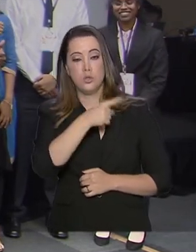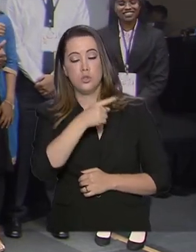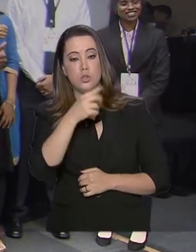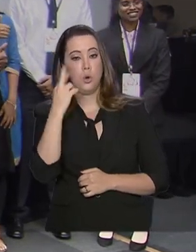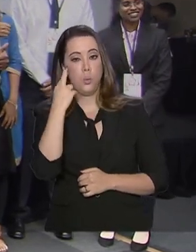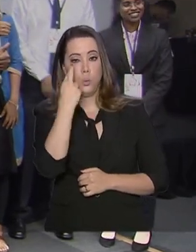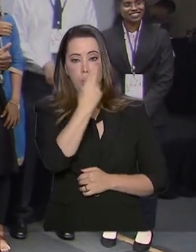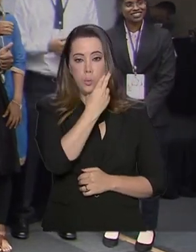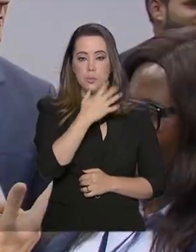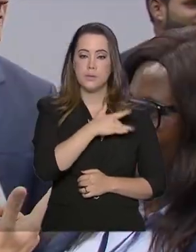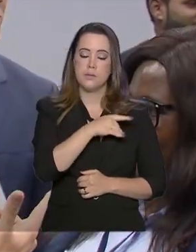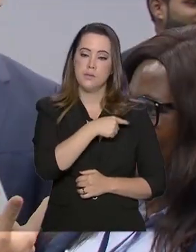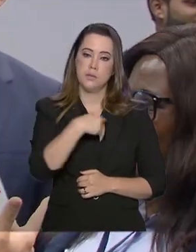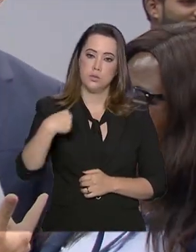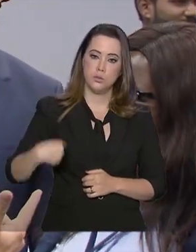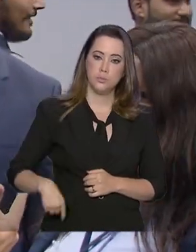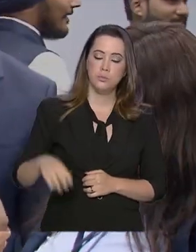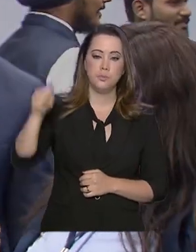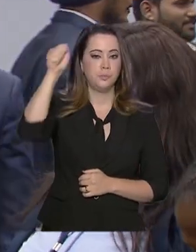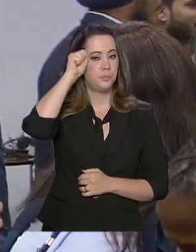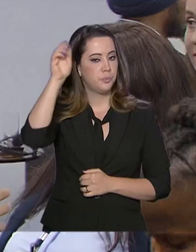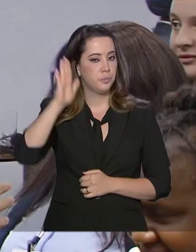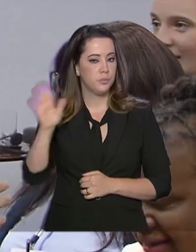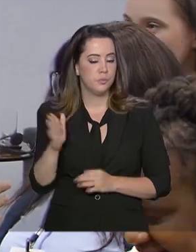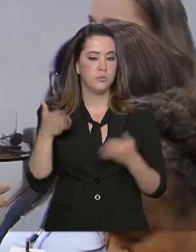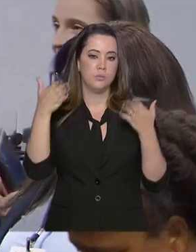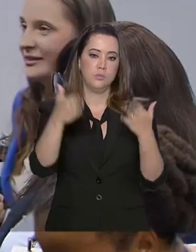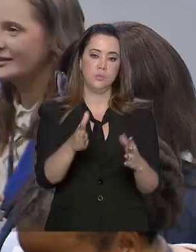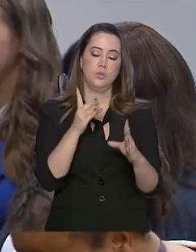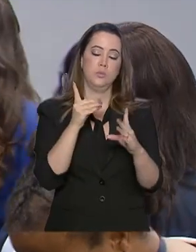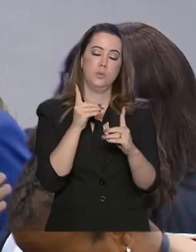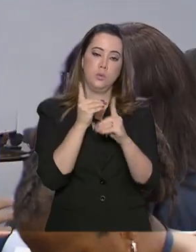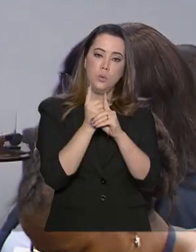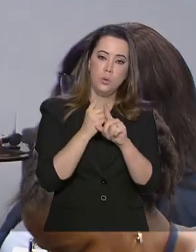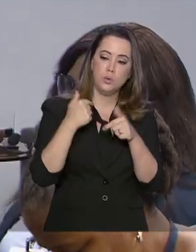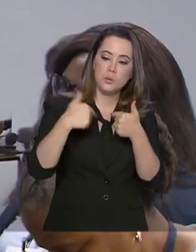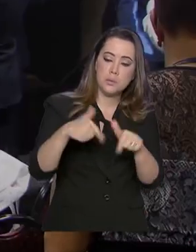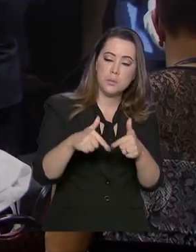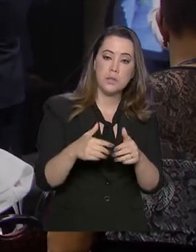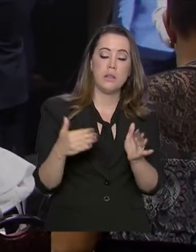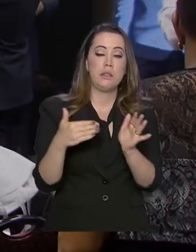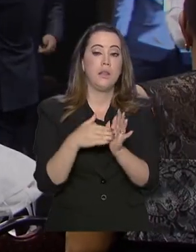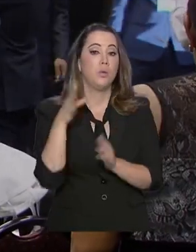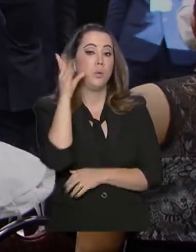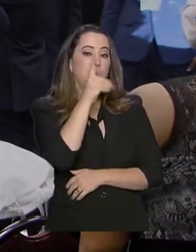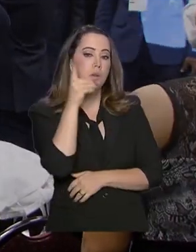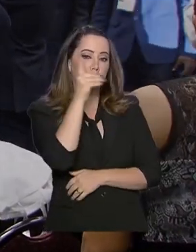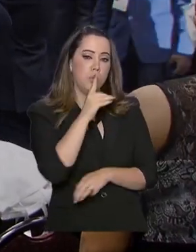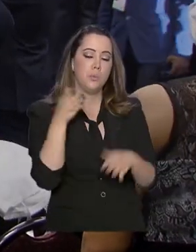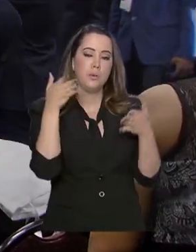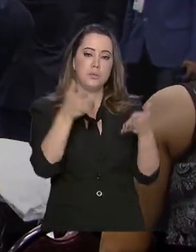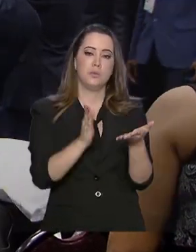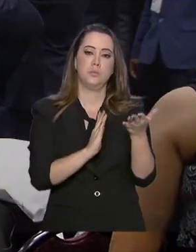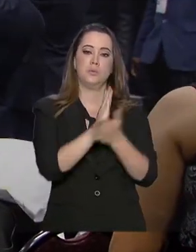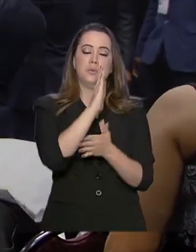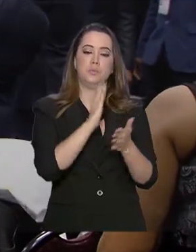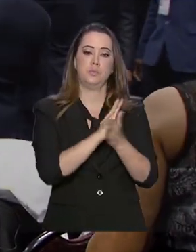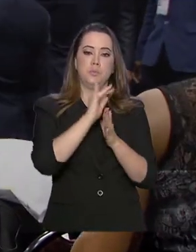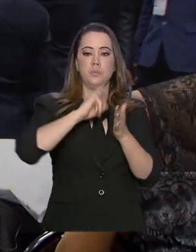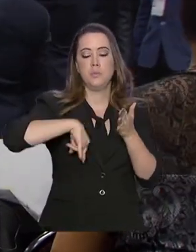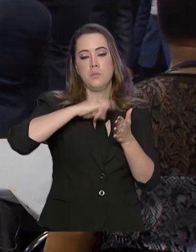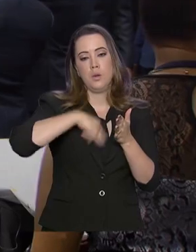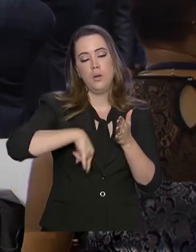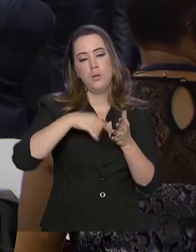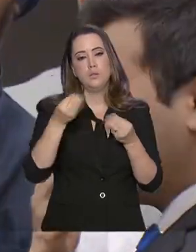participam dos painéis e grupos de trabalho. Ao final do evento, que vai até domingo, os participantes aprovarão documentos que vão